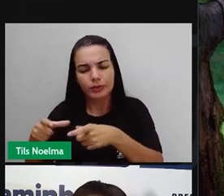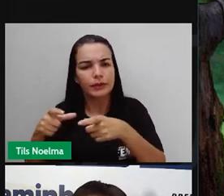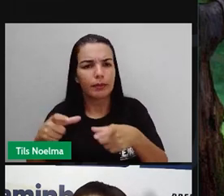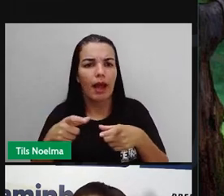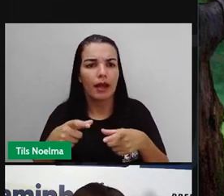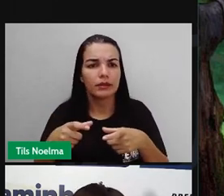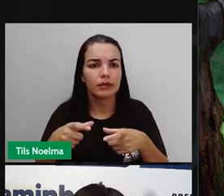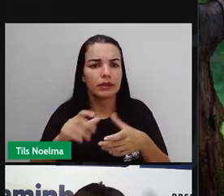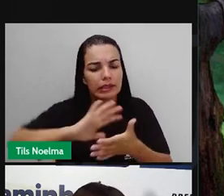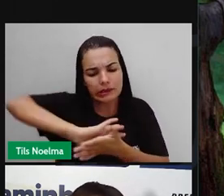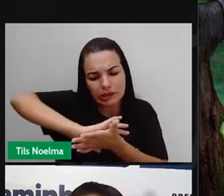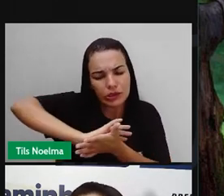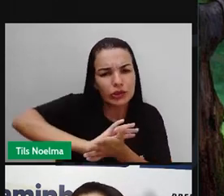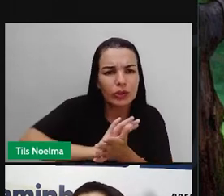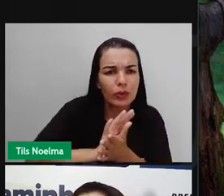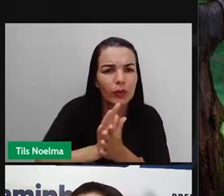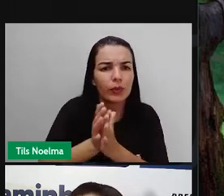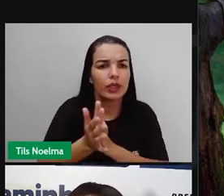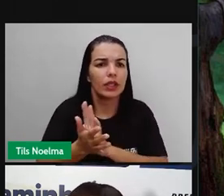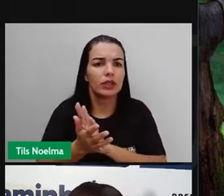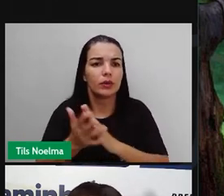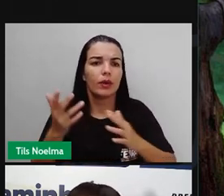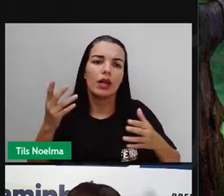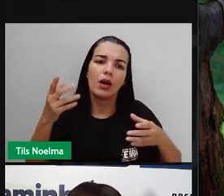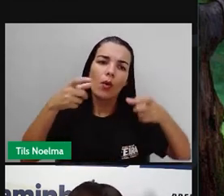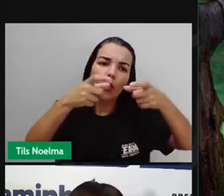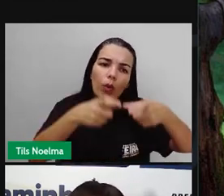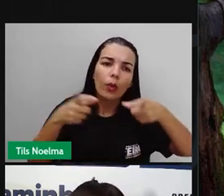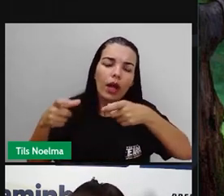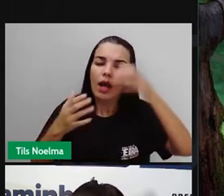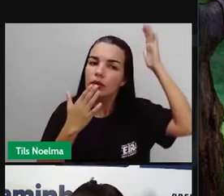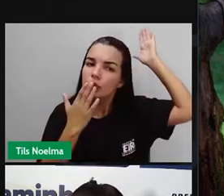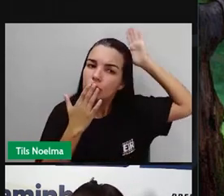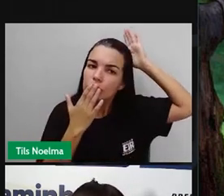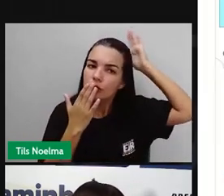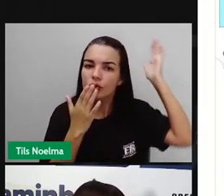esse espaço e destruindo, de certa forma, com o desmatamento.